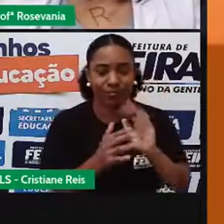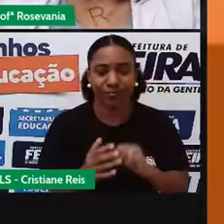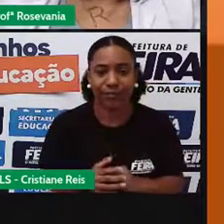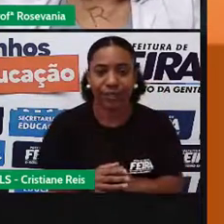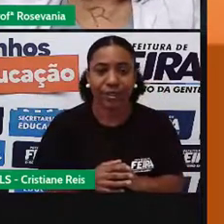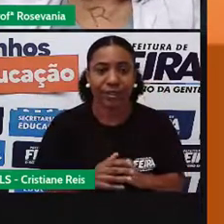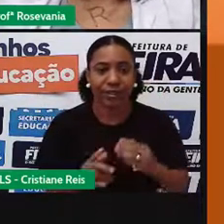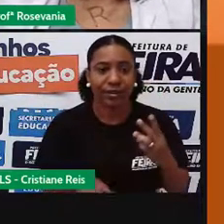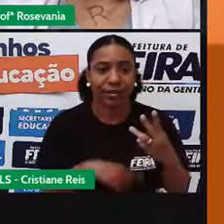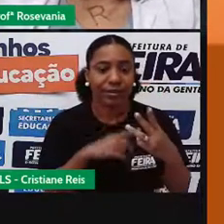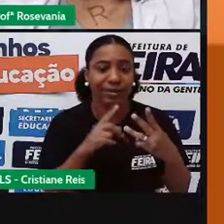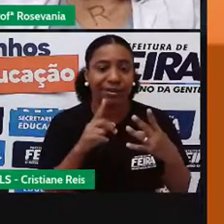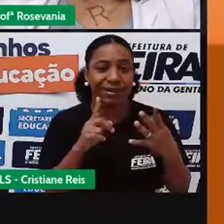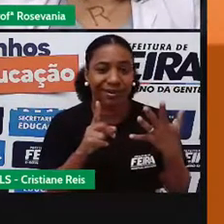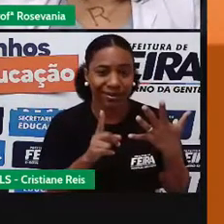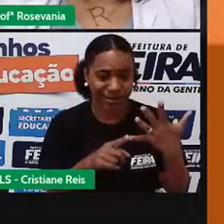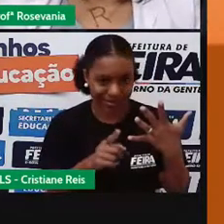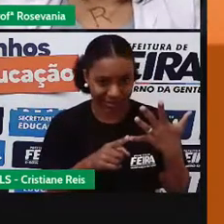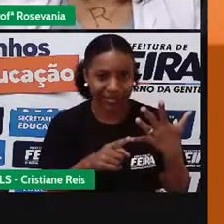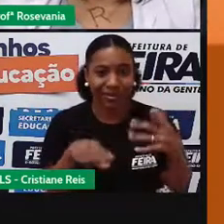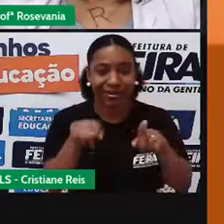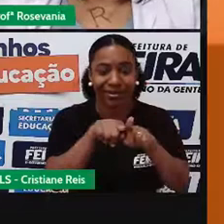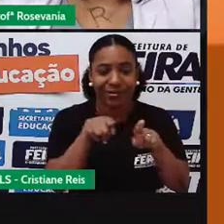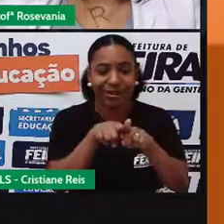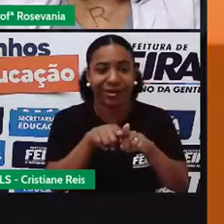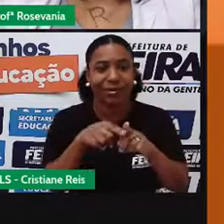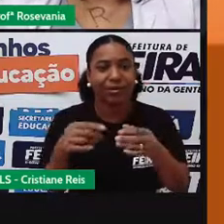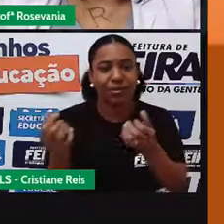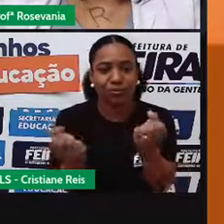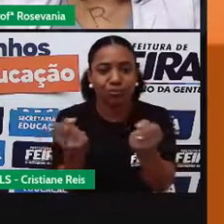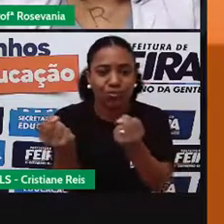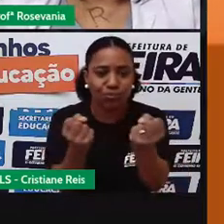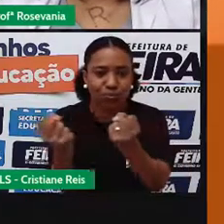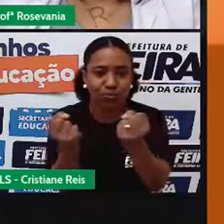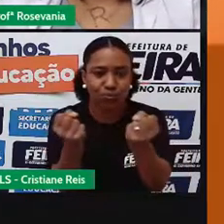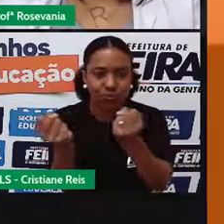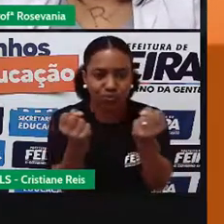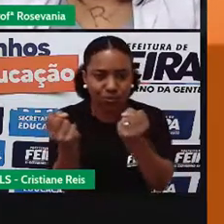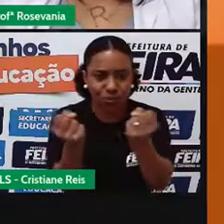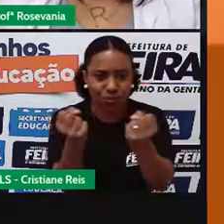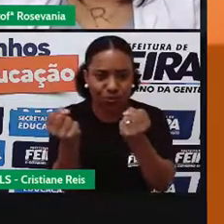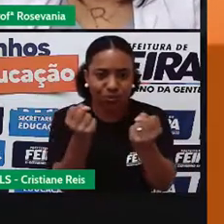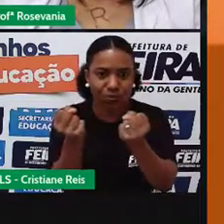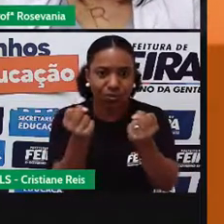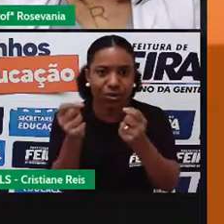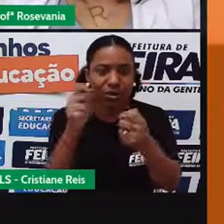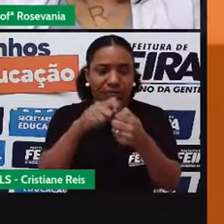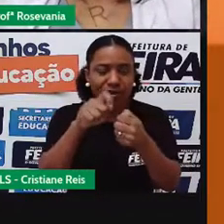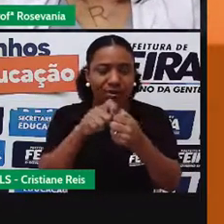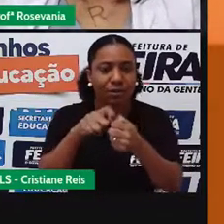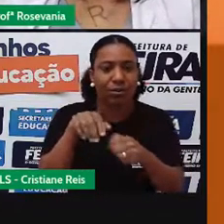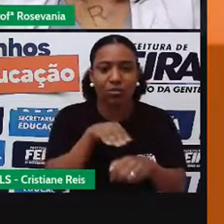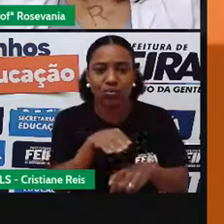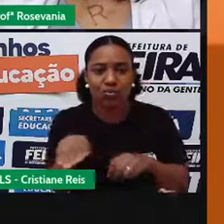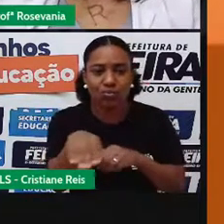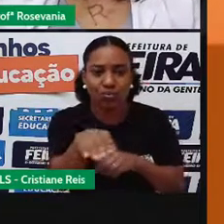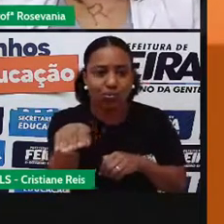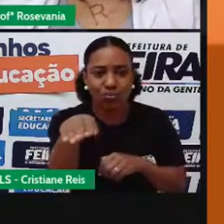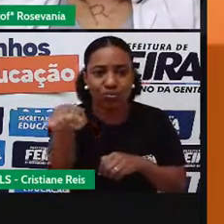né, de automóveis para reduzir o número de veículos em circulação. algumas cidades, né, já,